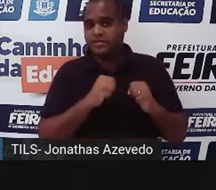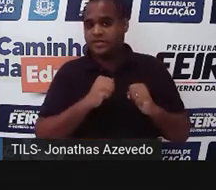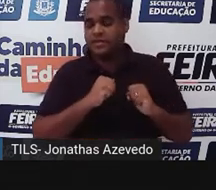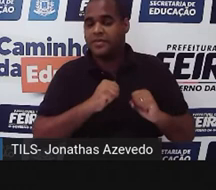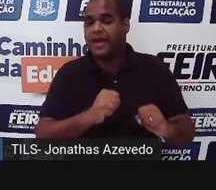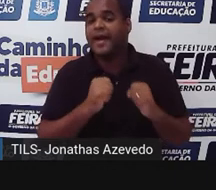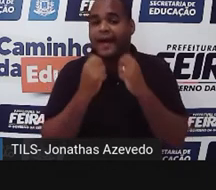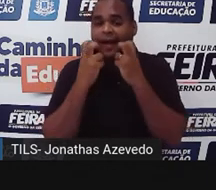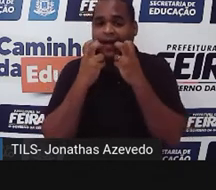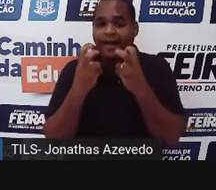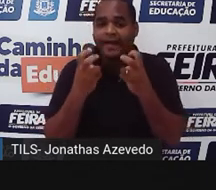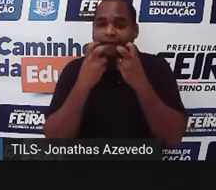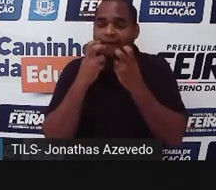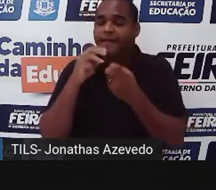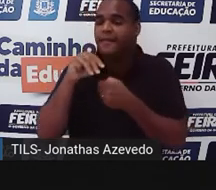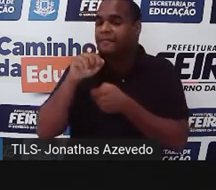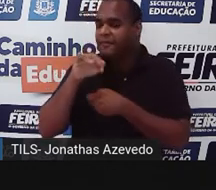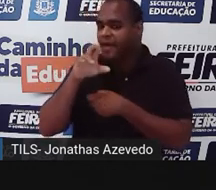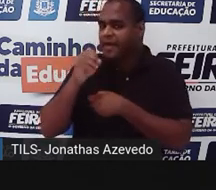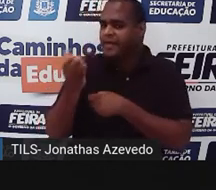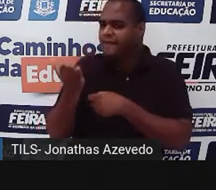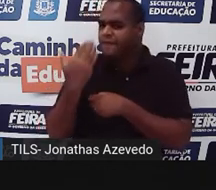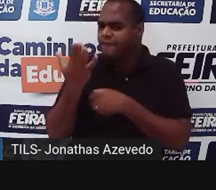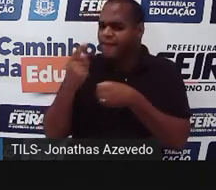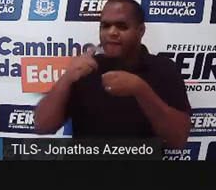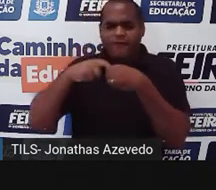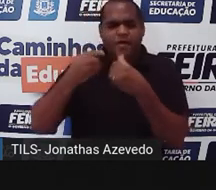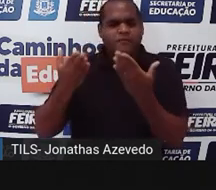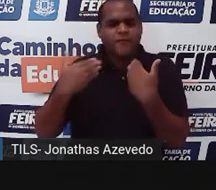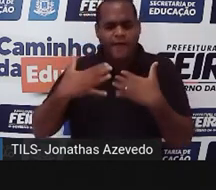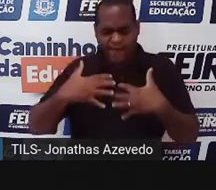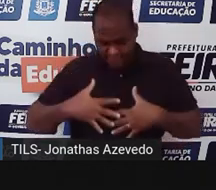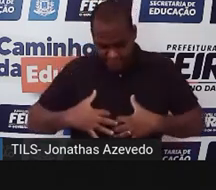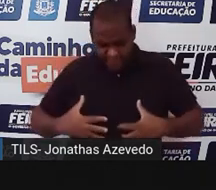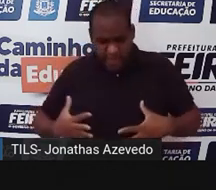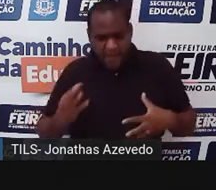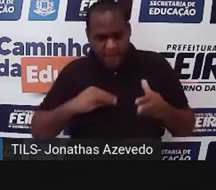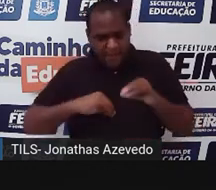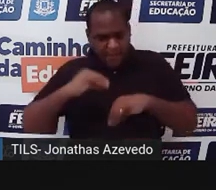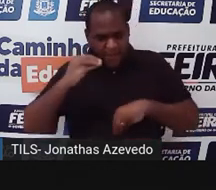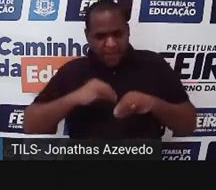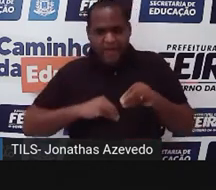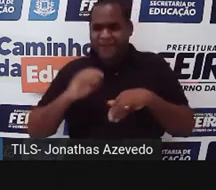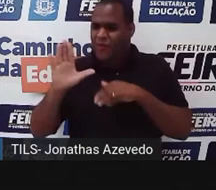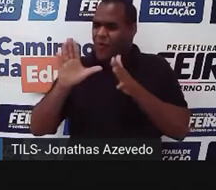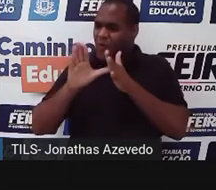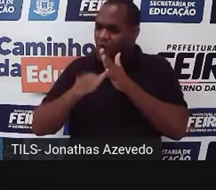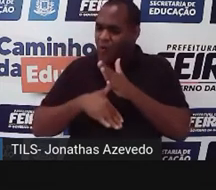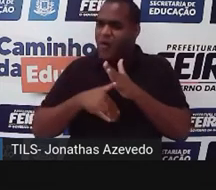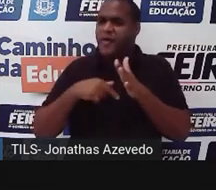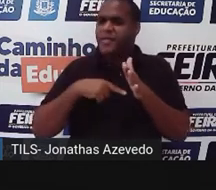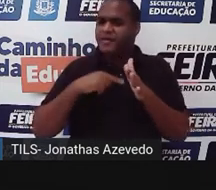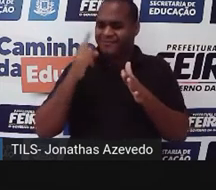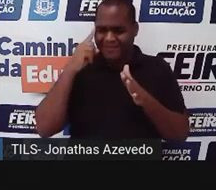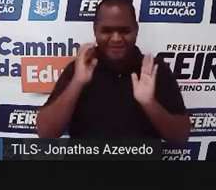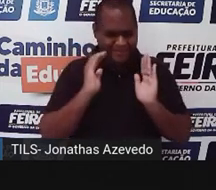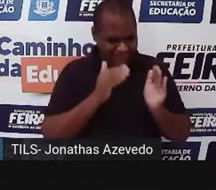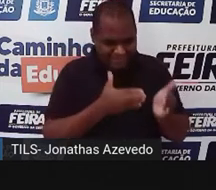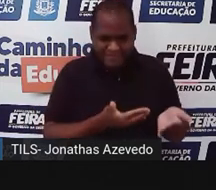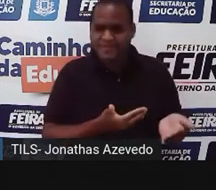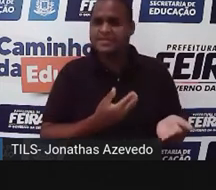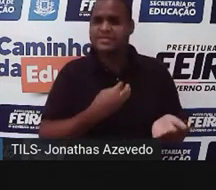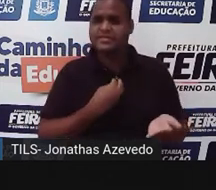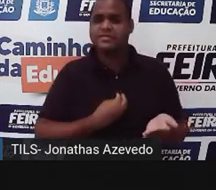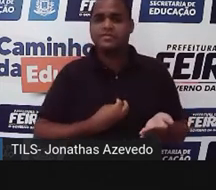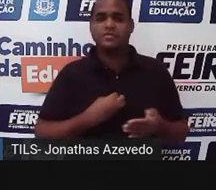gritando. Maria Nula, devolva as minhas tripas e o meu estômago que você roubou da minha santa sepultura.